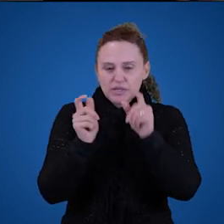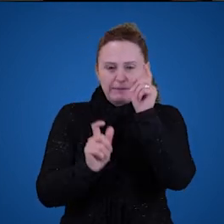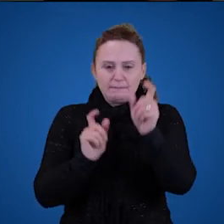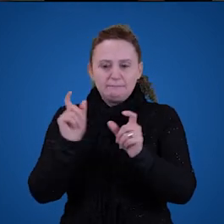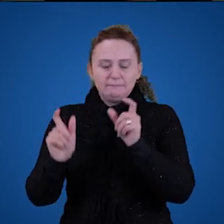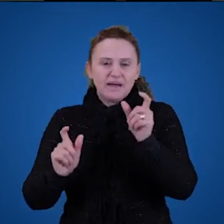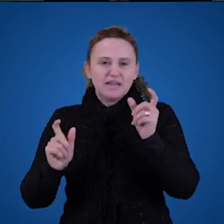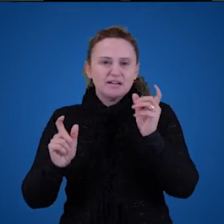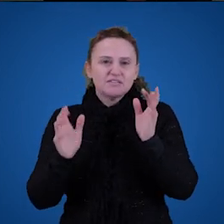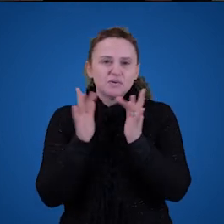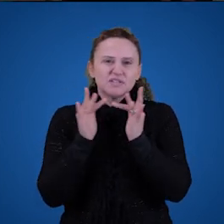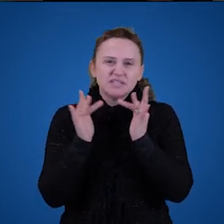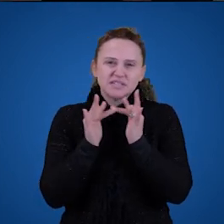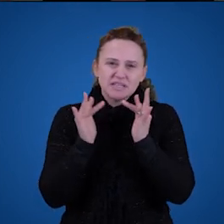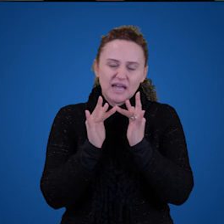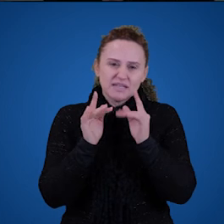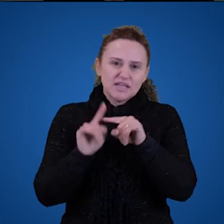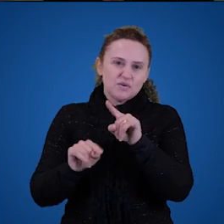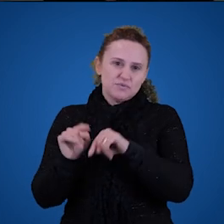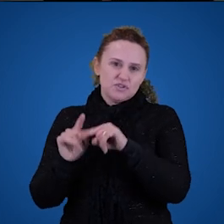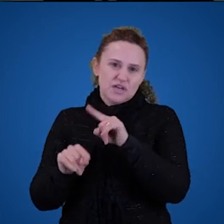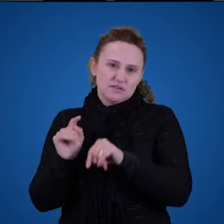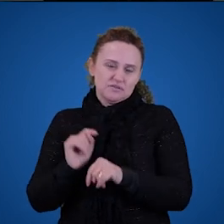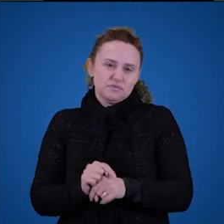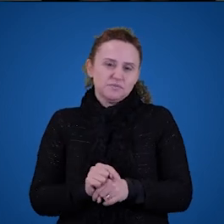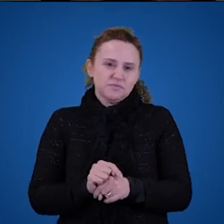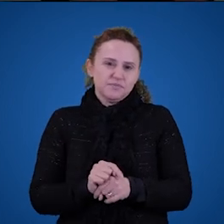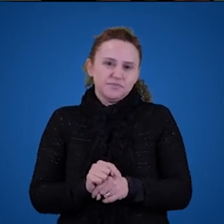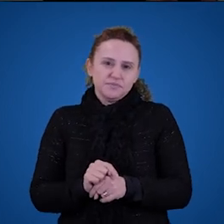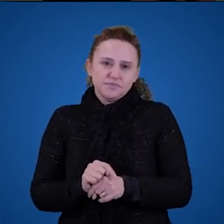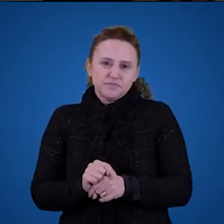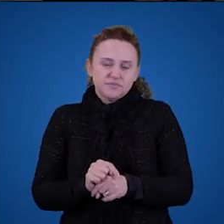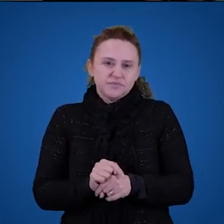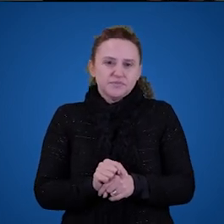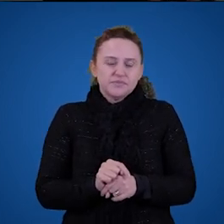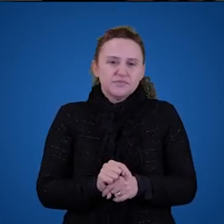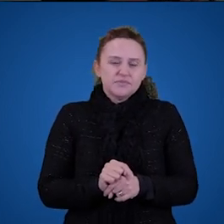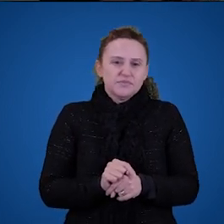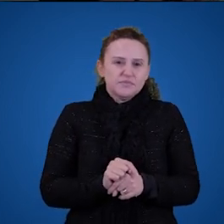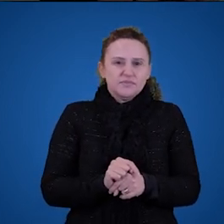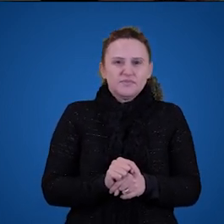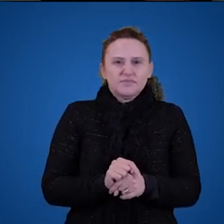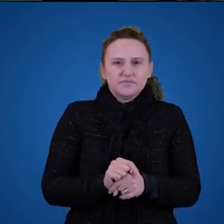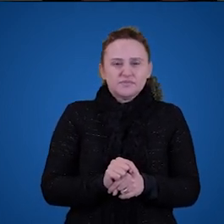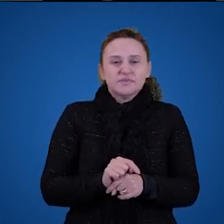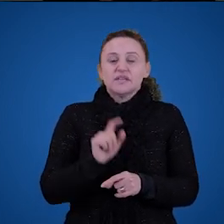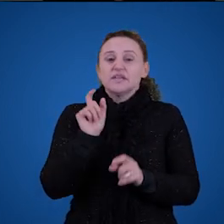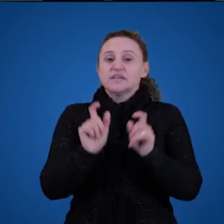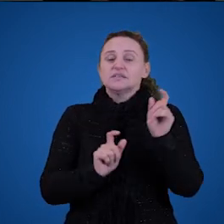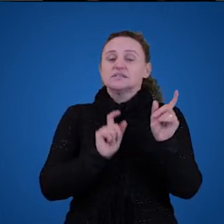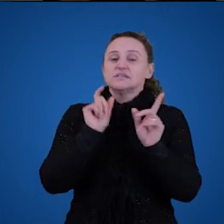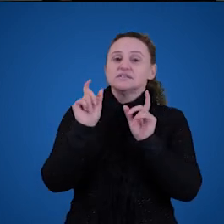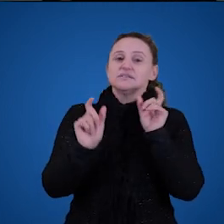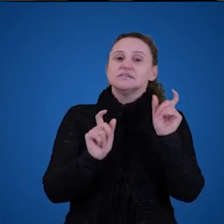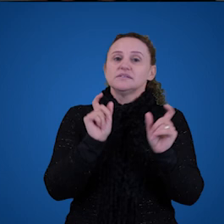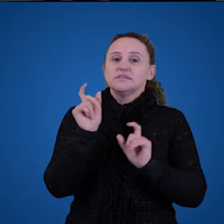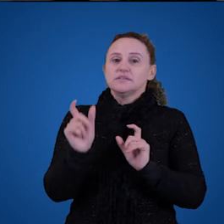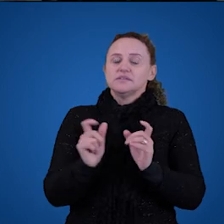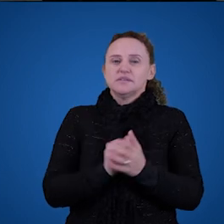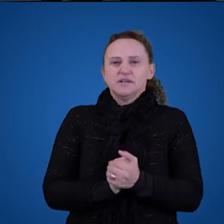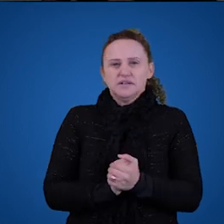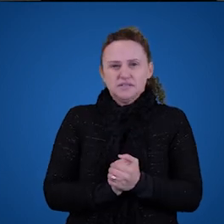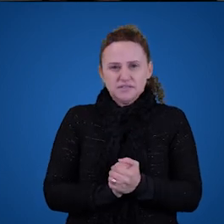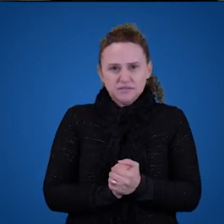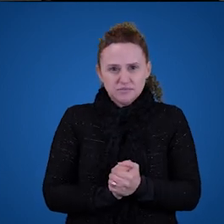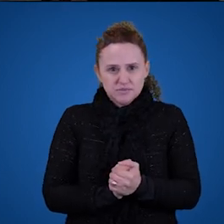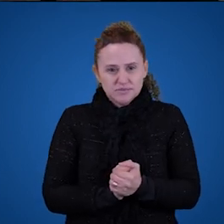está conectada no objeto, e por isso ela tem significado. E mudar a teoria para... Os termos singulares estão conectados a